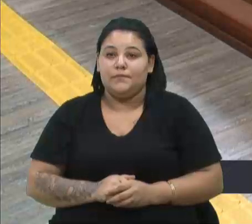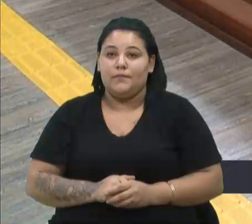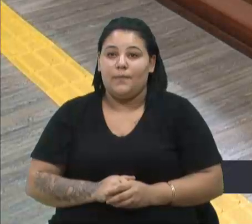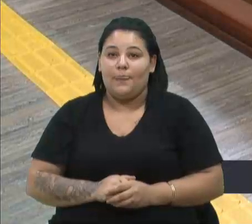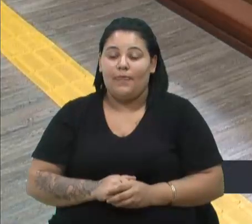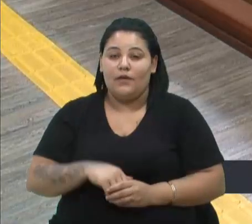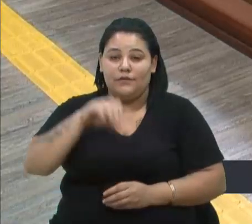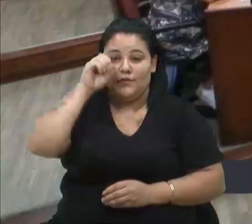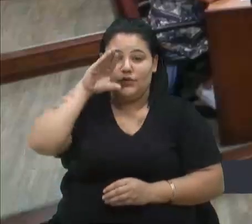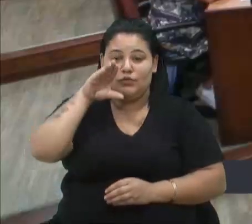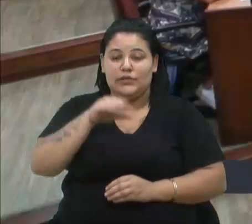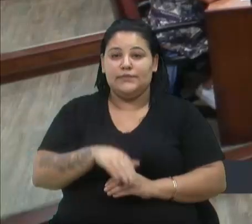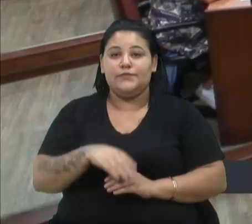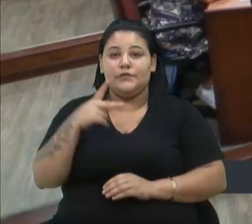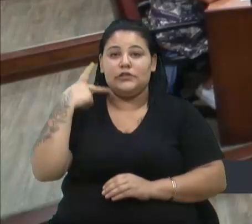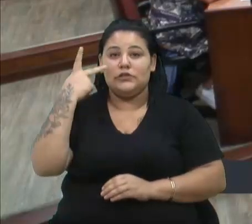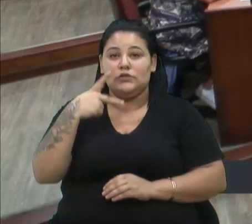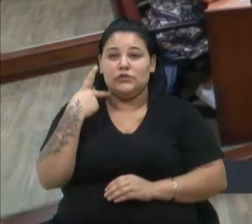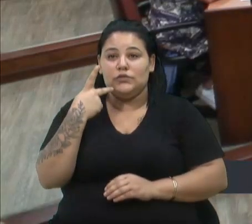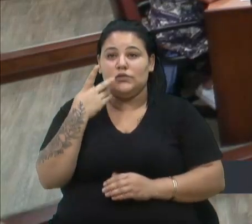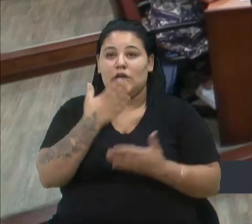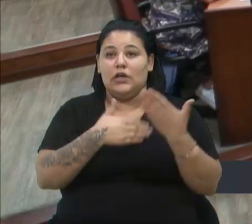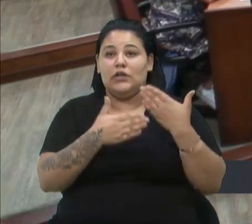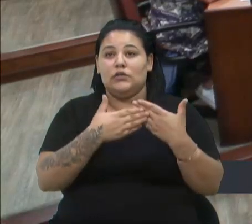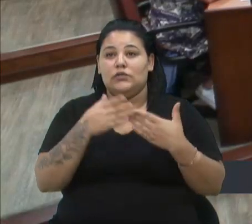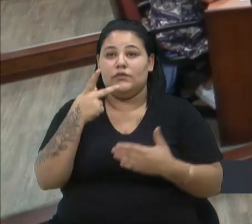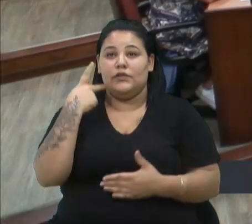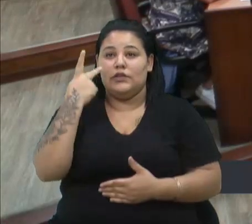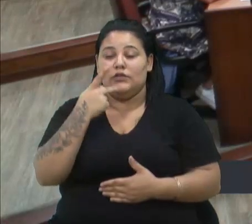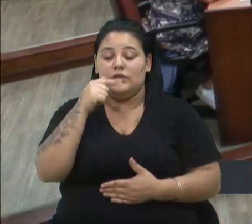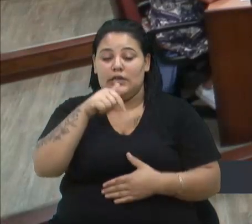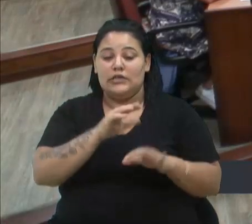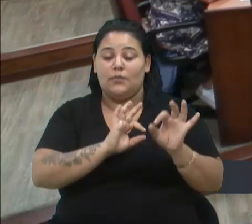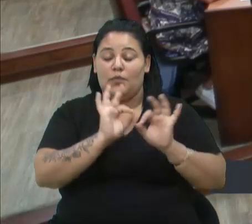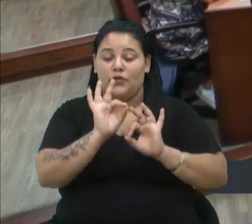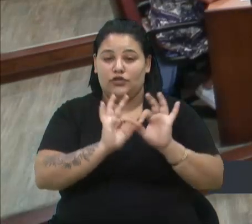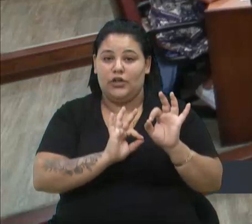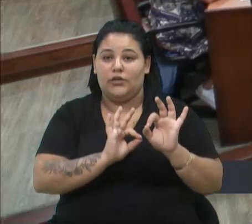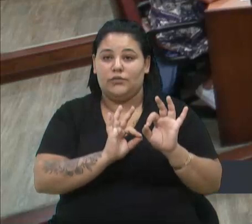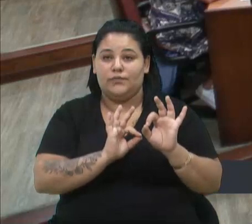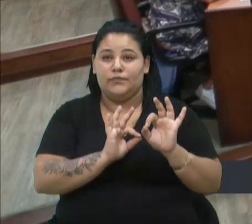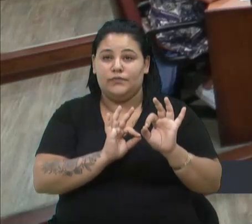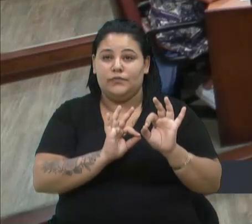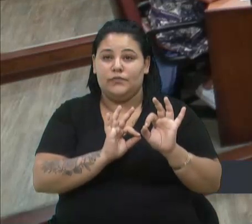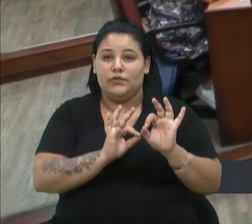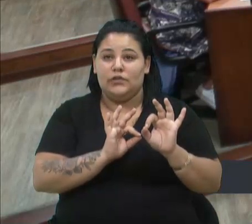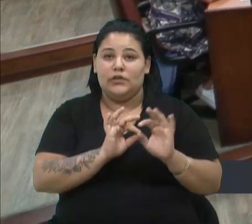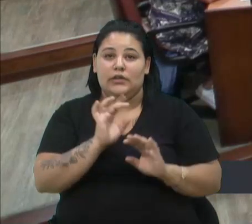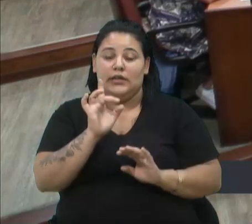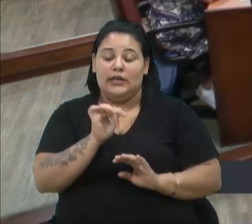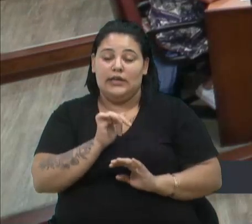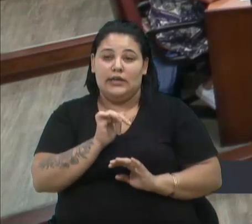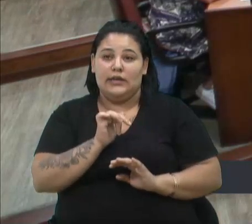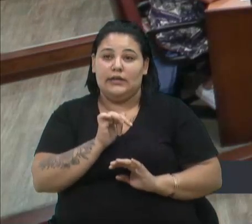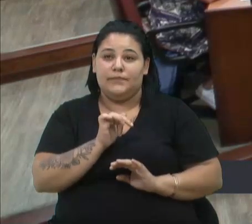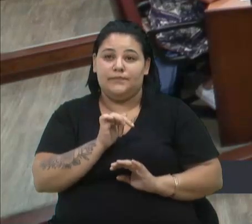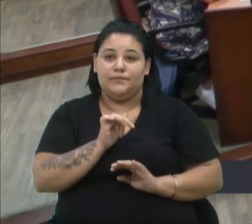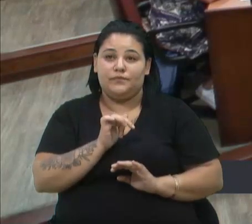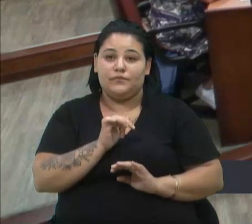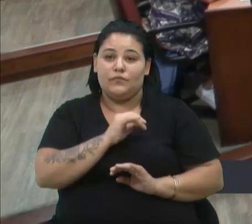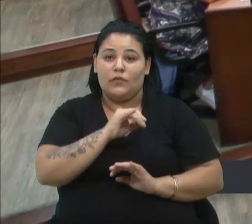Seu presidente, senhoras e senhores vereadores, este projeto, ele traz de fato uma